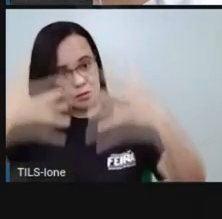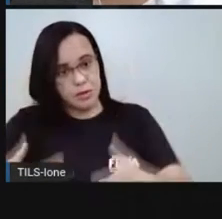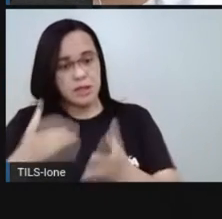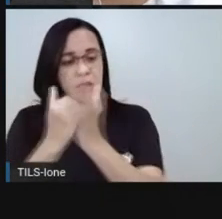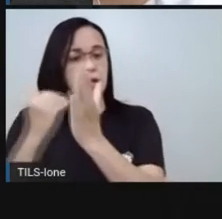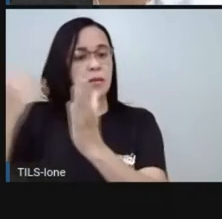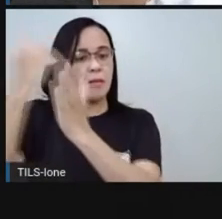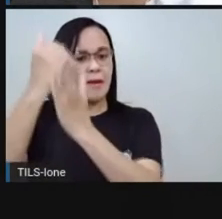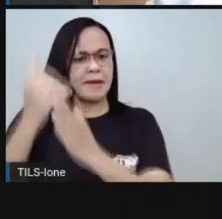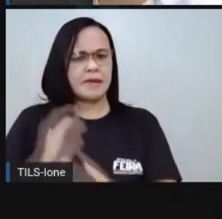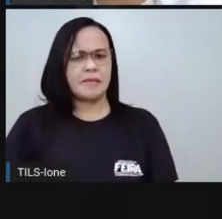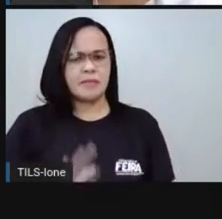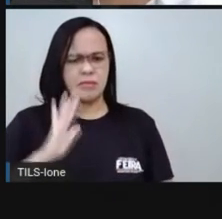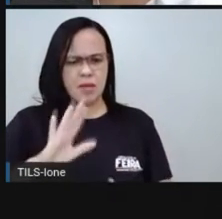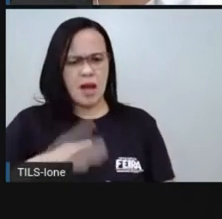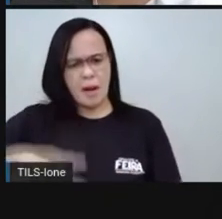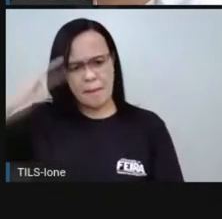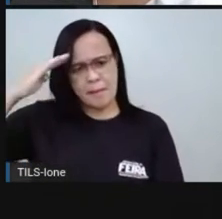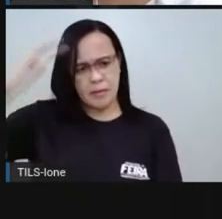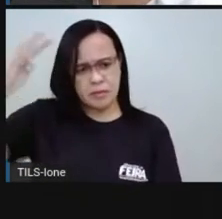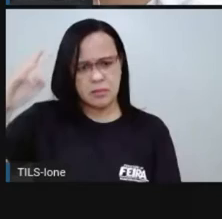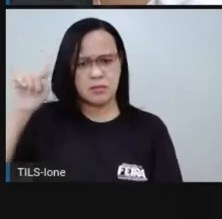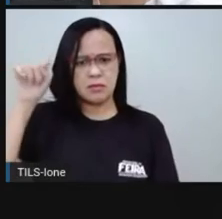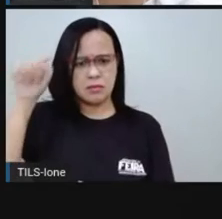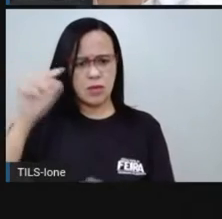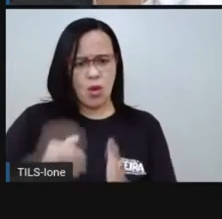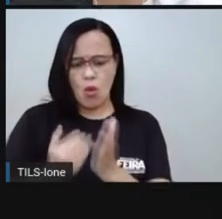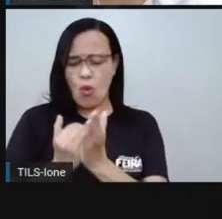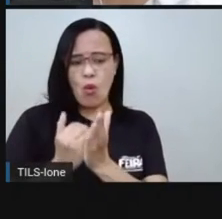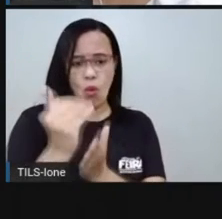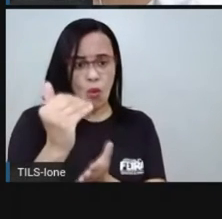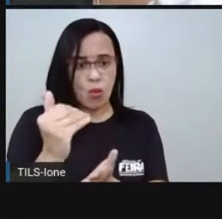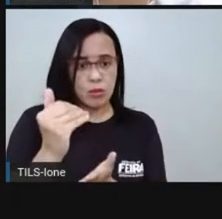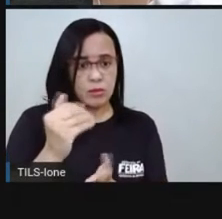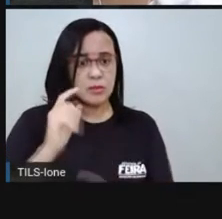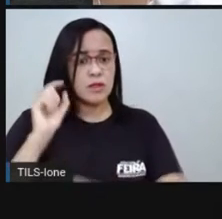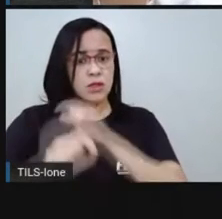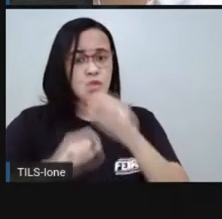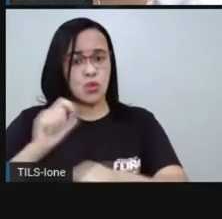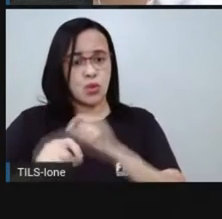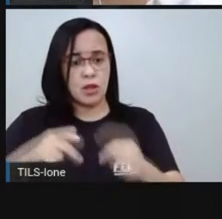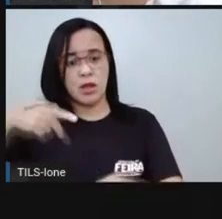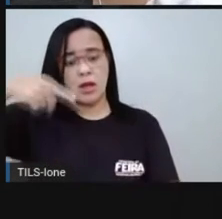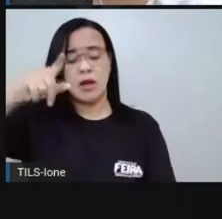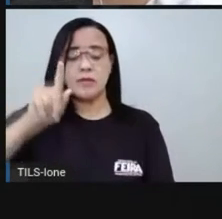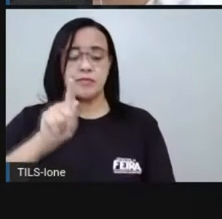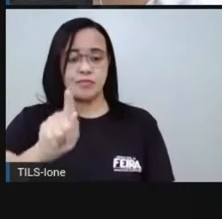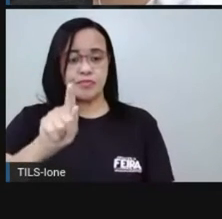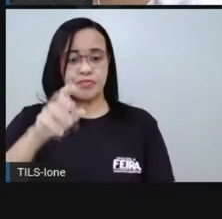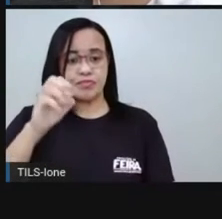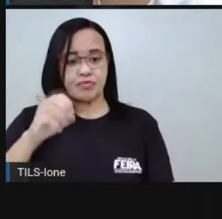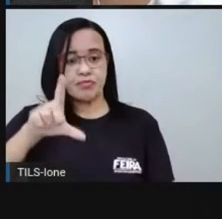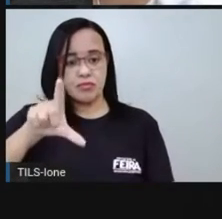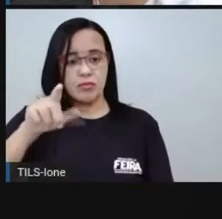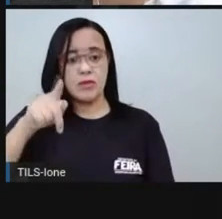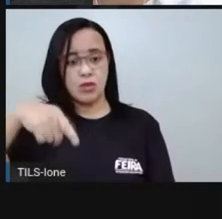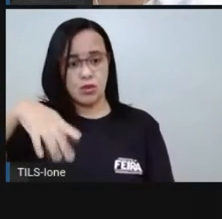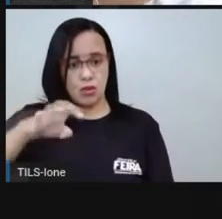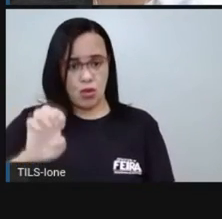crise, eu trabalhei aqui com vocês agora, várias transformações econômicas foram acontecendo.